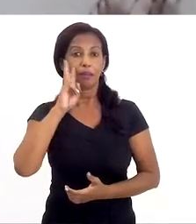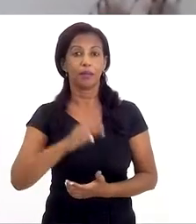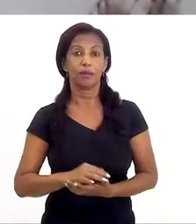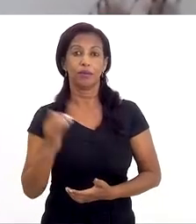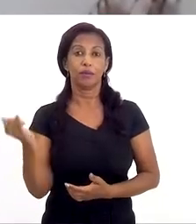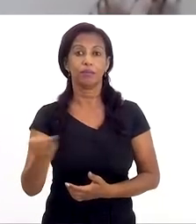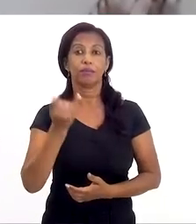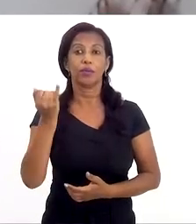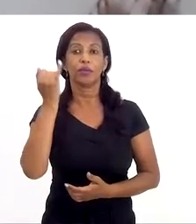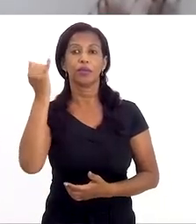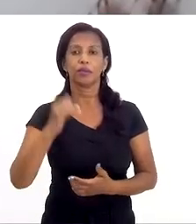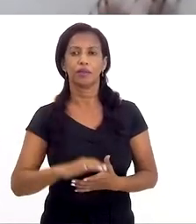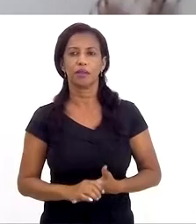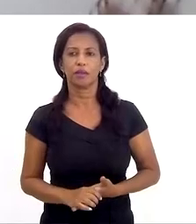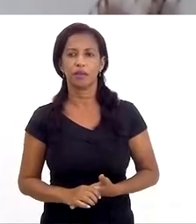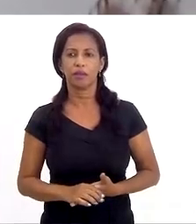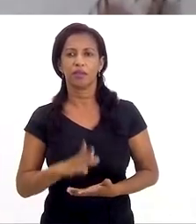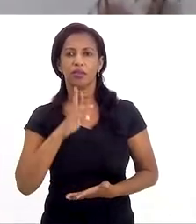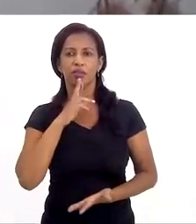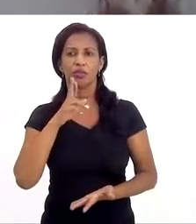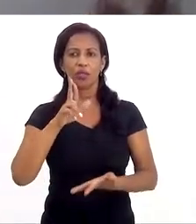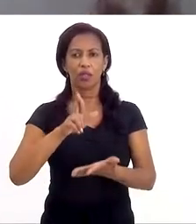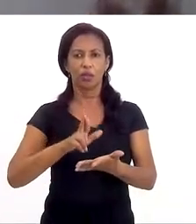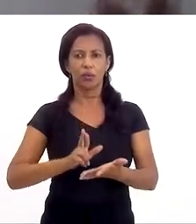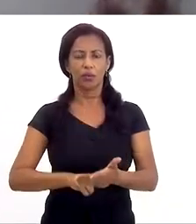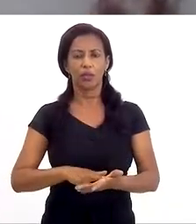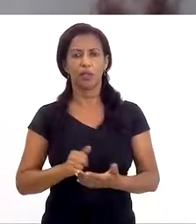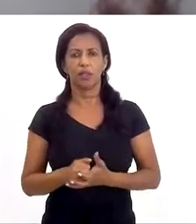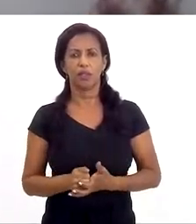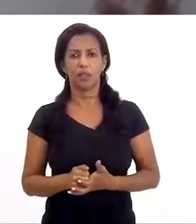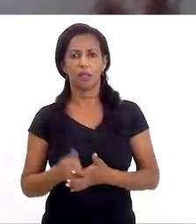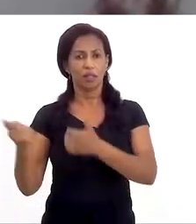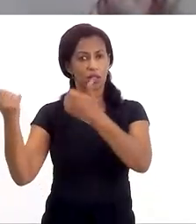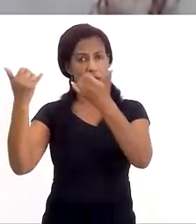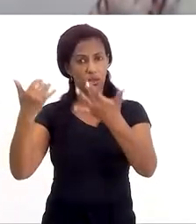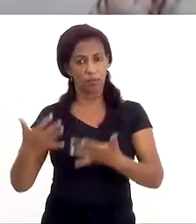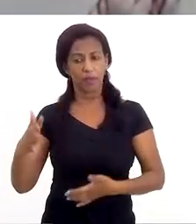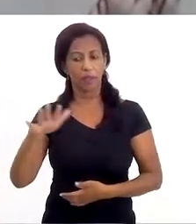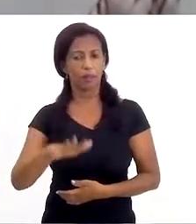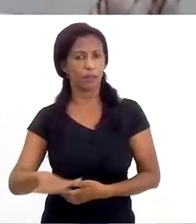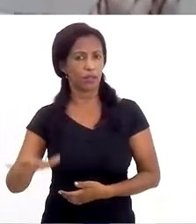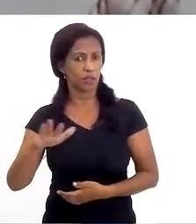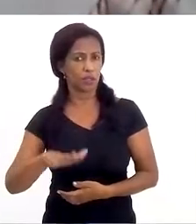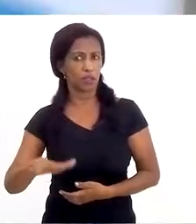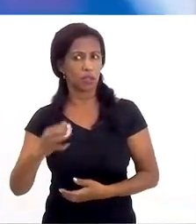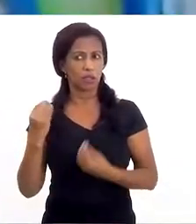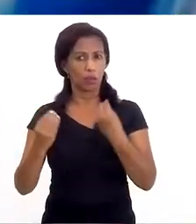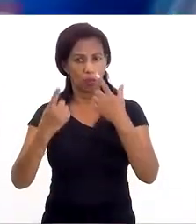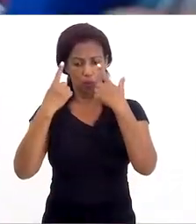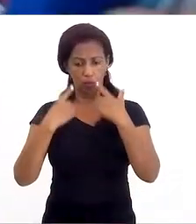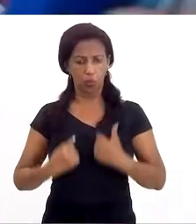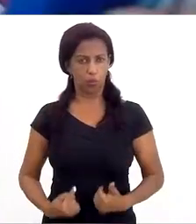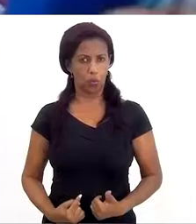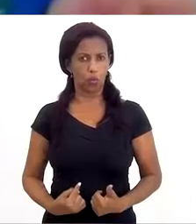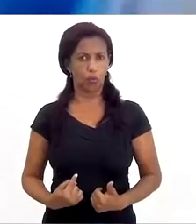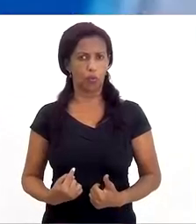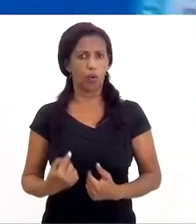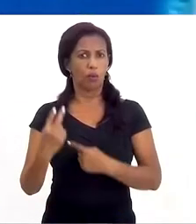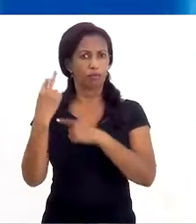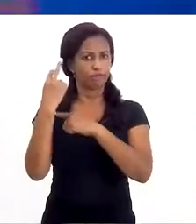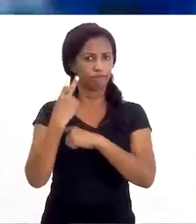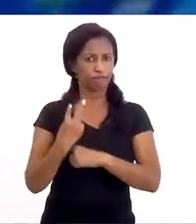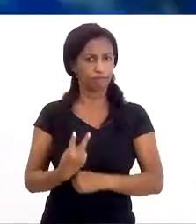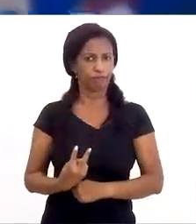Lembrando a importância de reconhecer e explicar para as crianças o quanto que o corpo é sagrado,